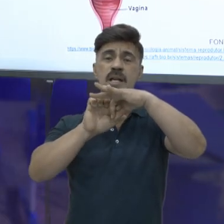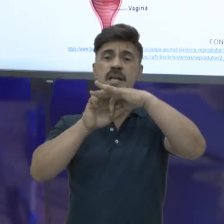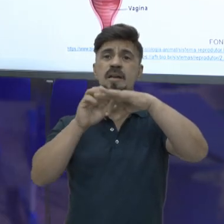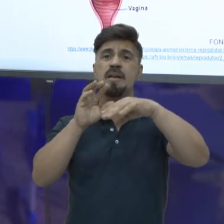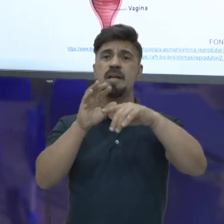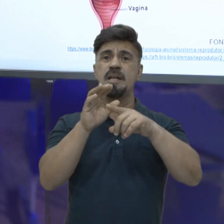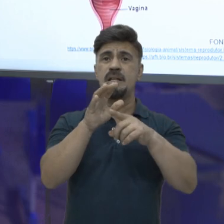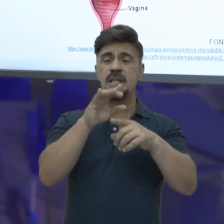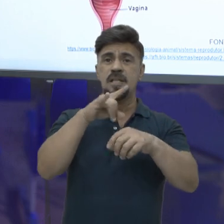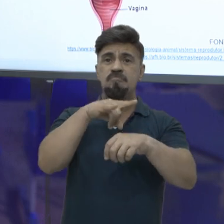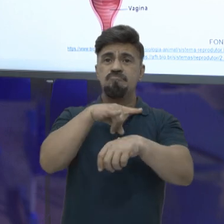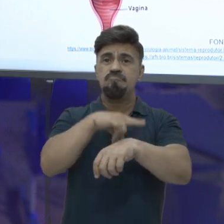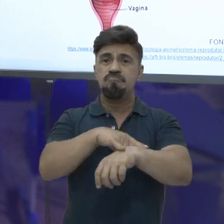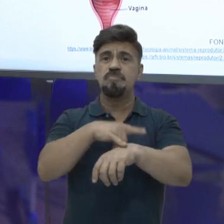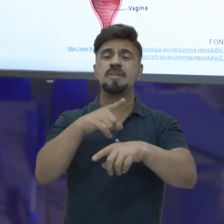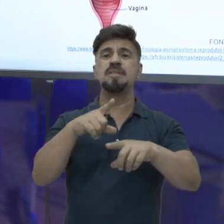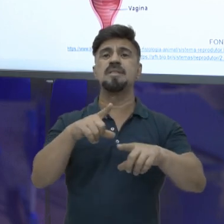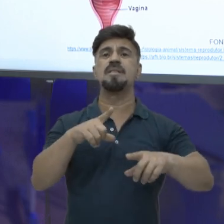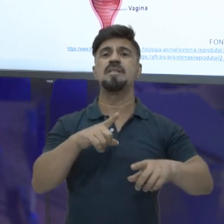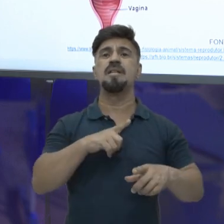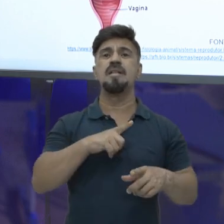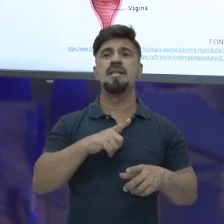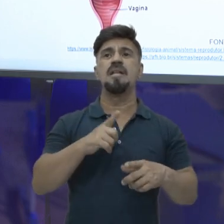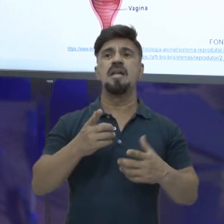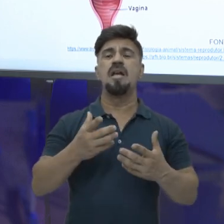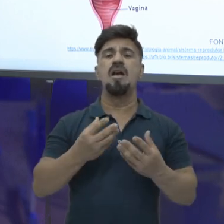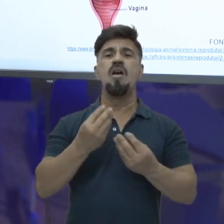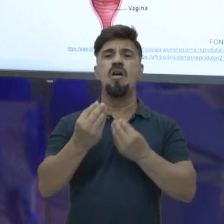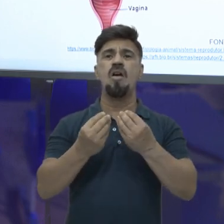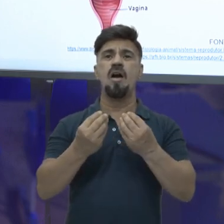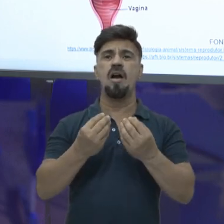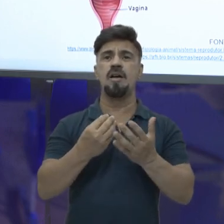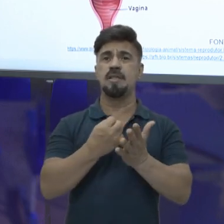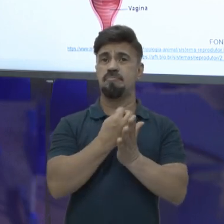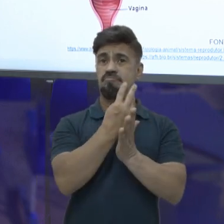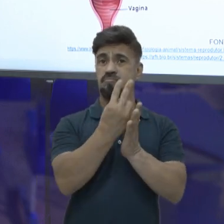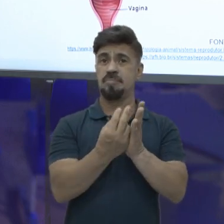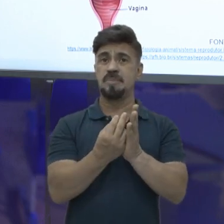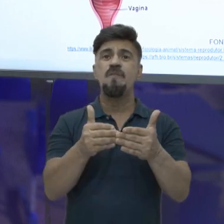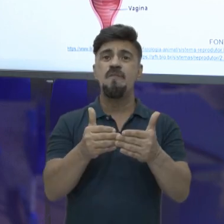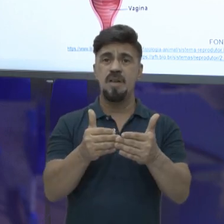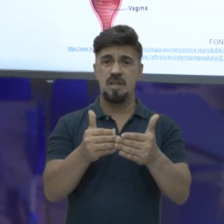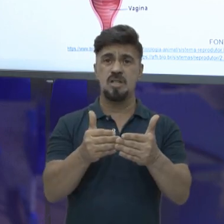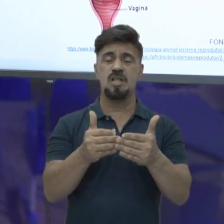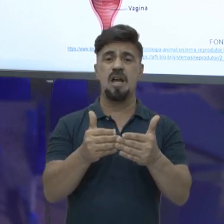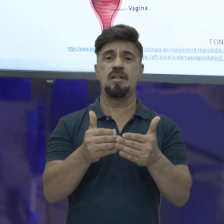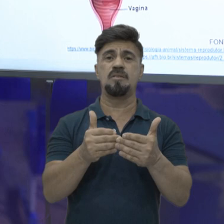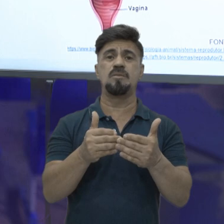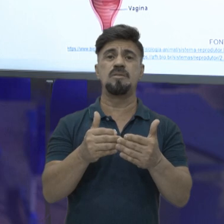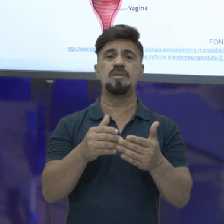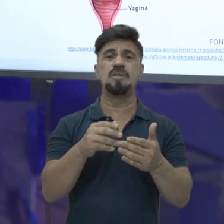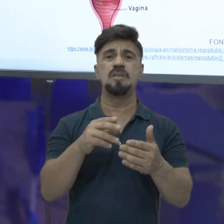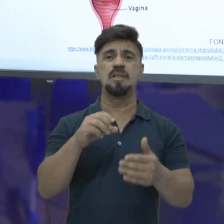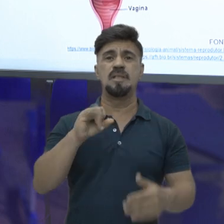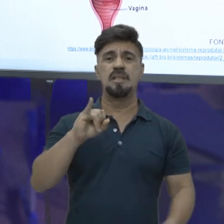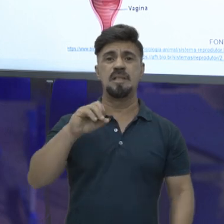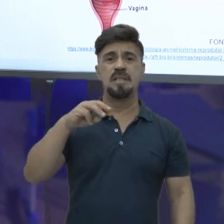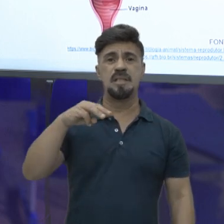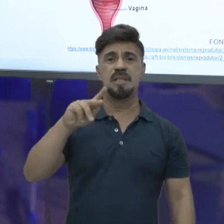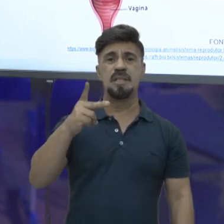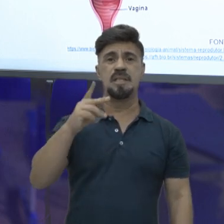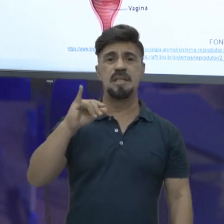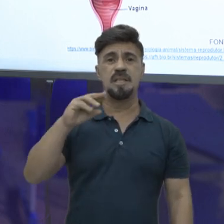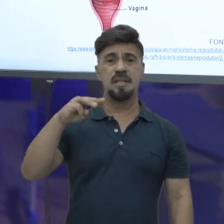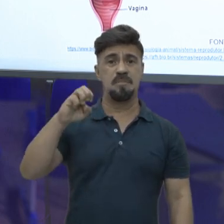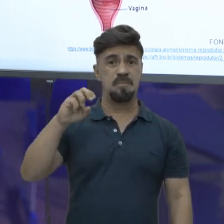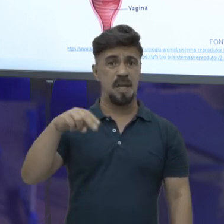o canal vaginal. Então, essas são as estruturas. Normalmente, isso daqui, ele tá fechado com a estrutura chamada de ímen,